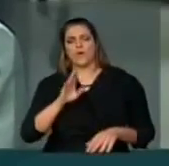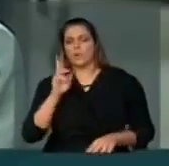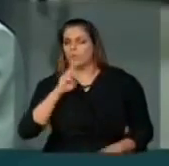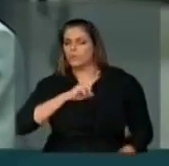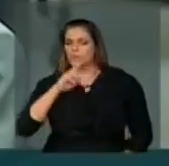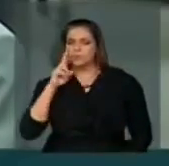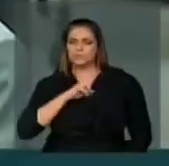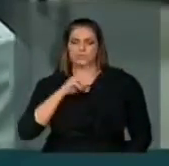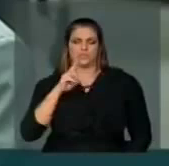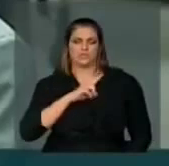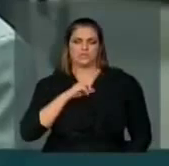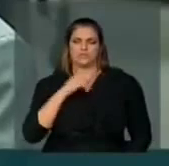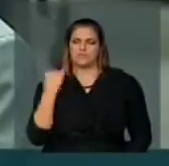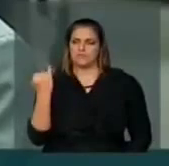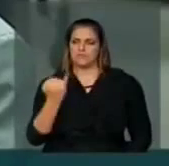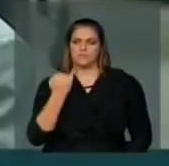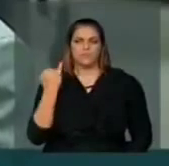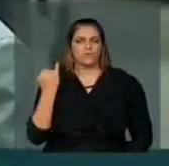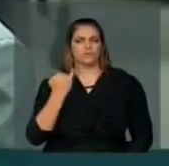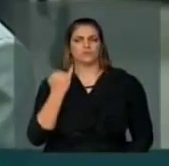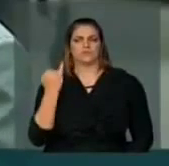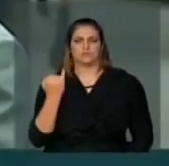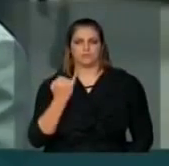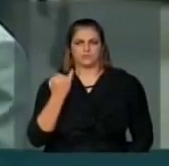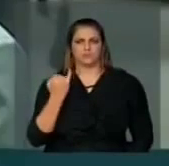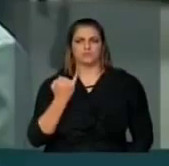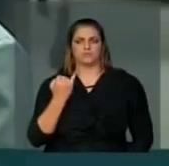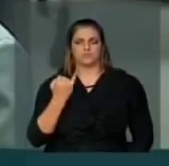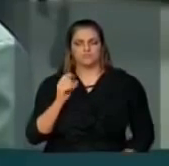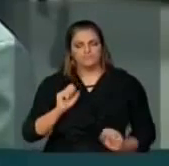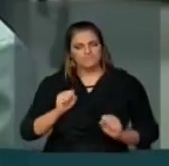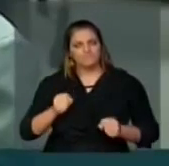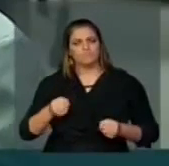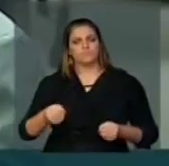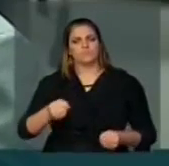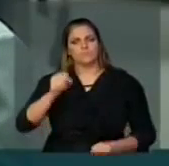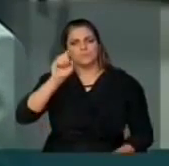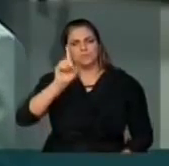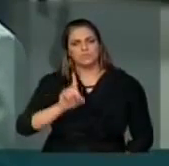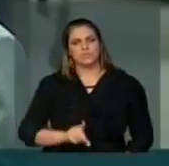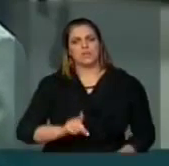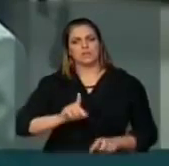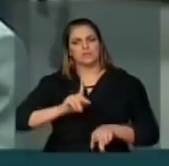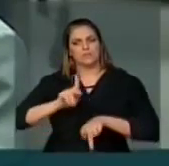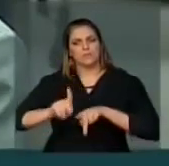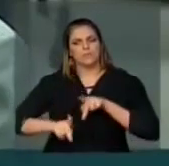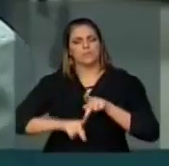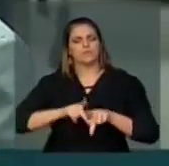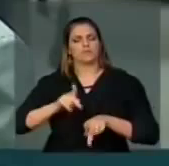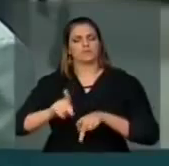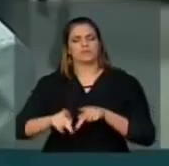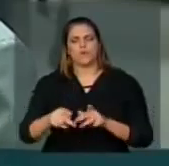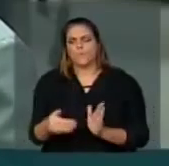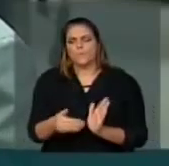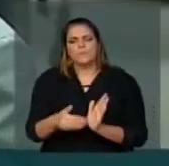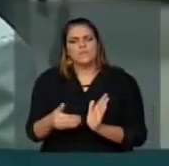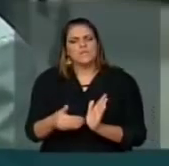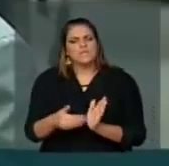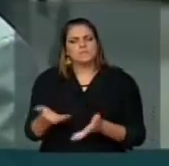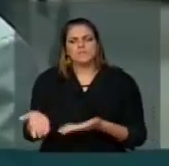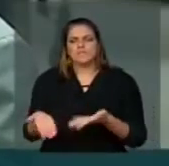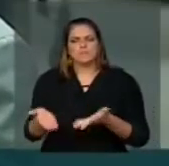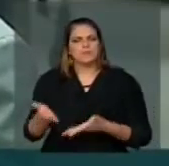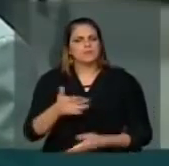urgente. É fundamental em termos de defesa dos direitos da nossa população, ao mínimo de saúde